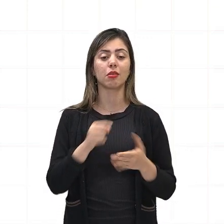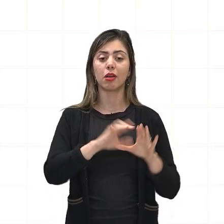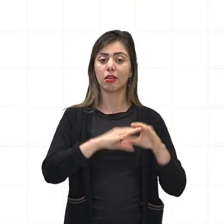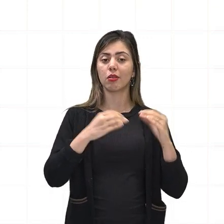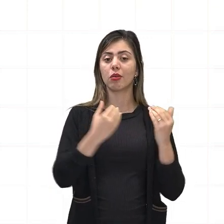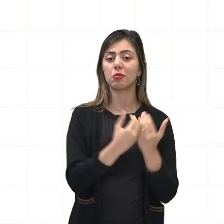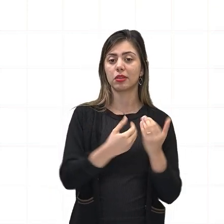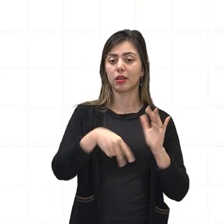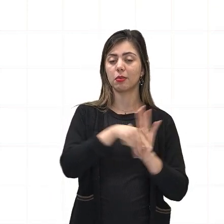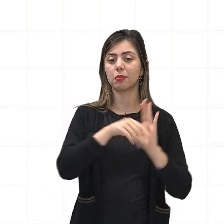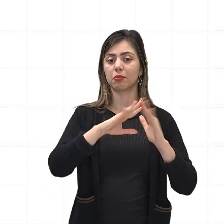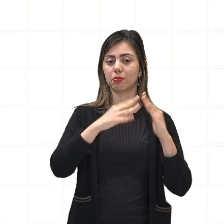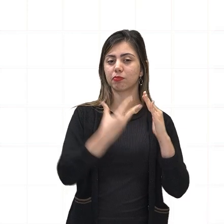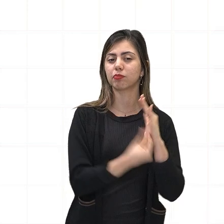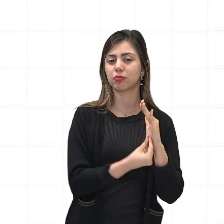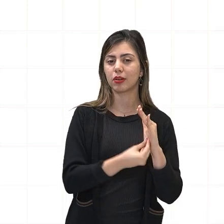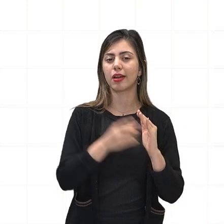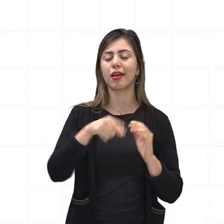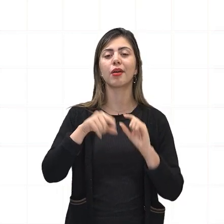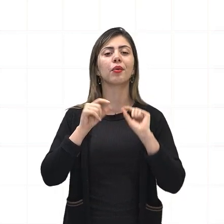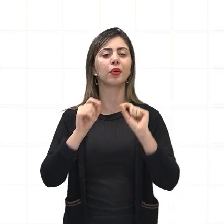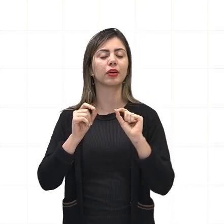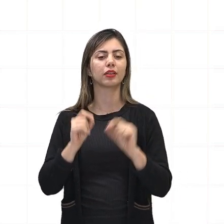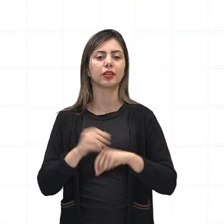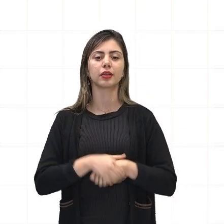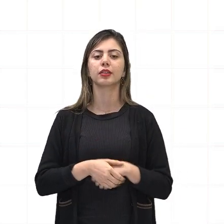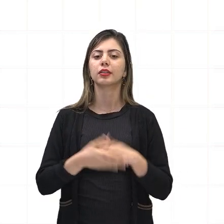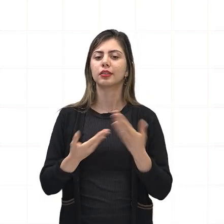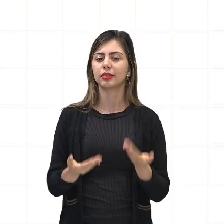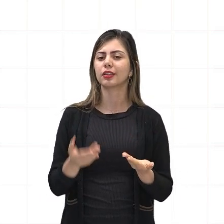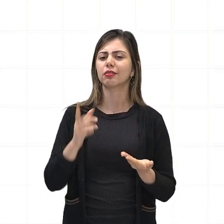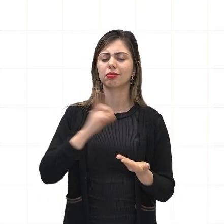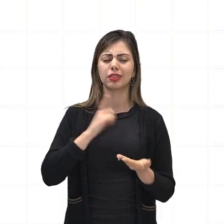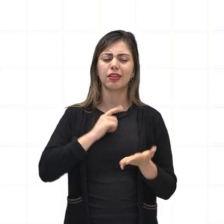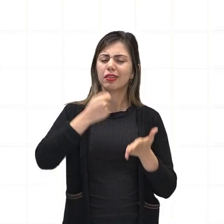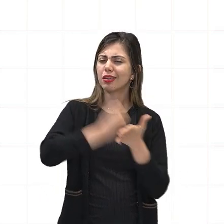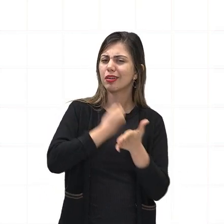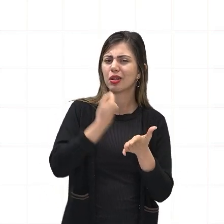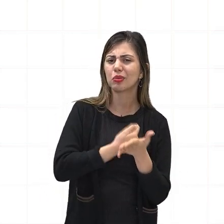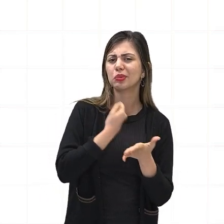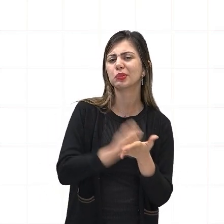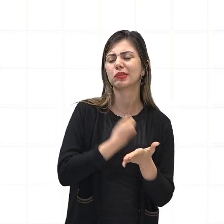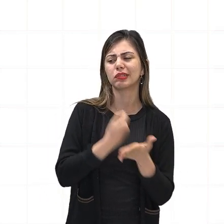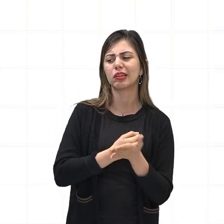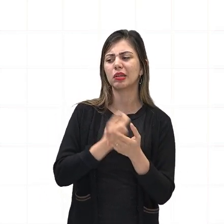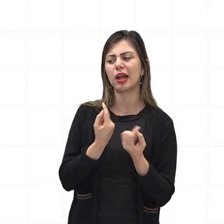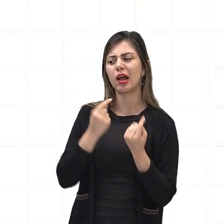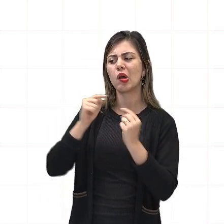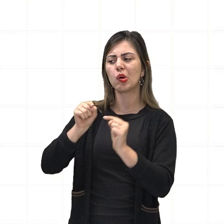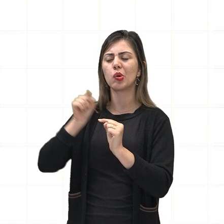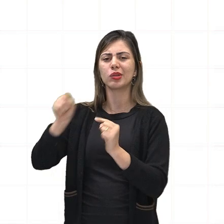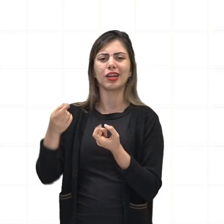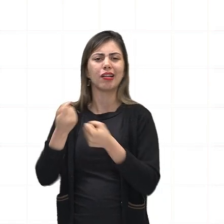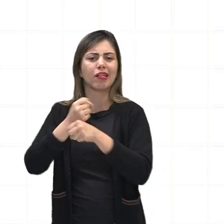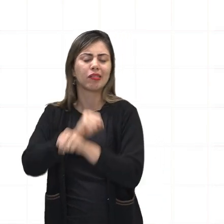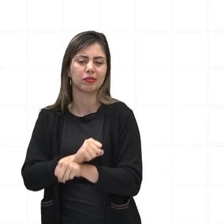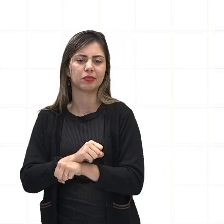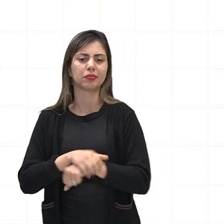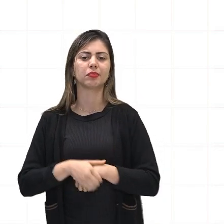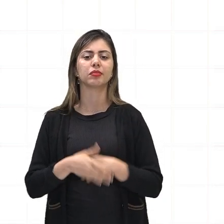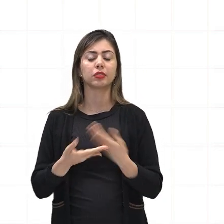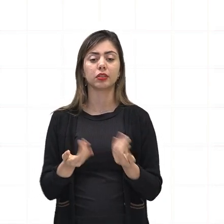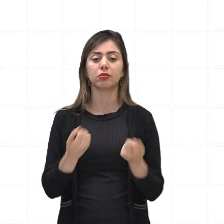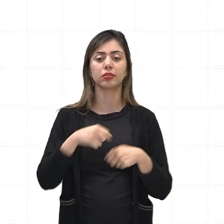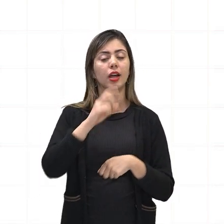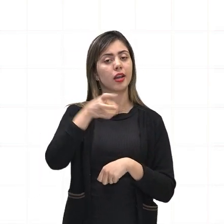remanescentes quilombolas são o quê? Formas de resistência, tá bom? Formas de resistência de manutenção da cultura